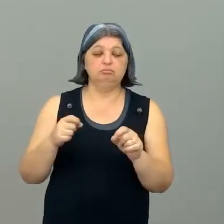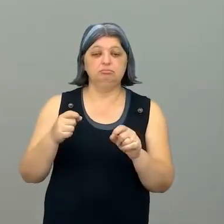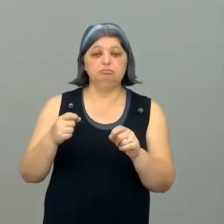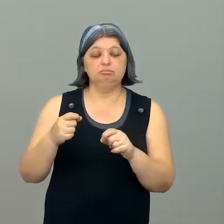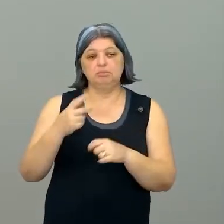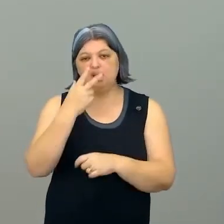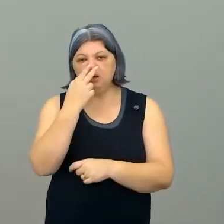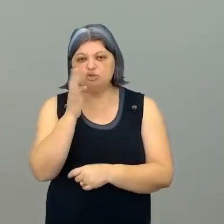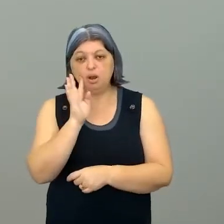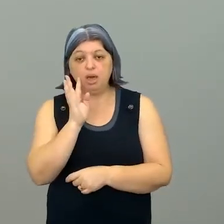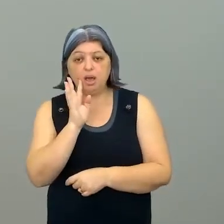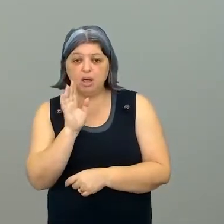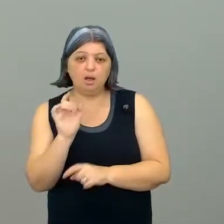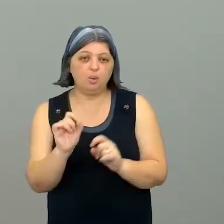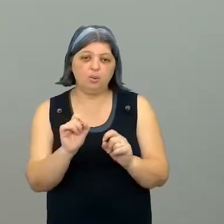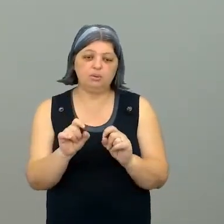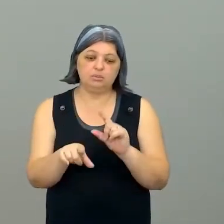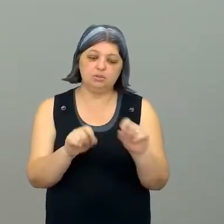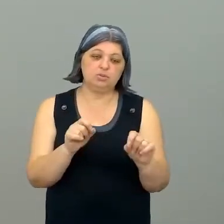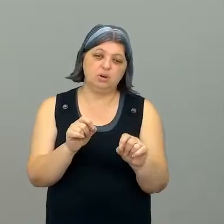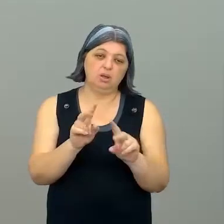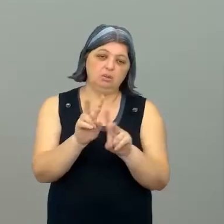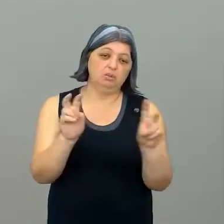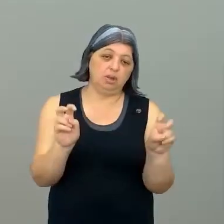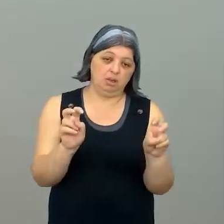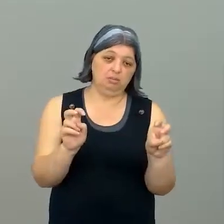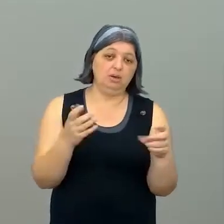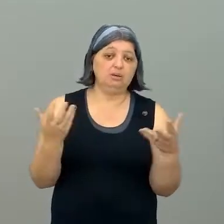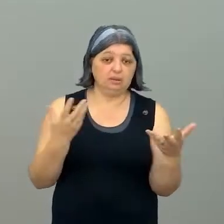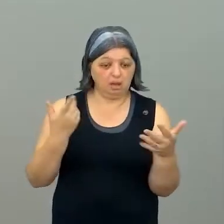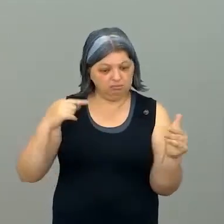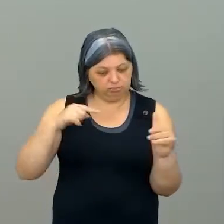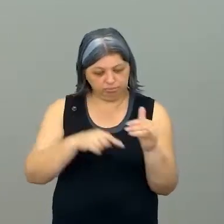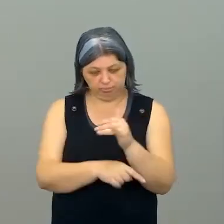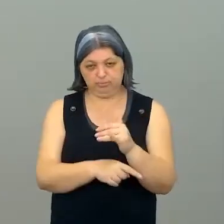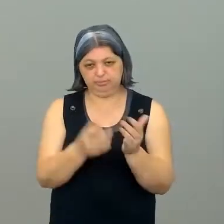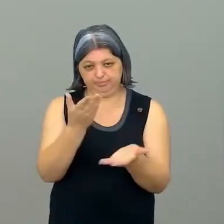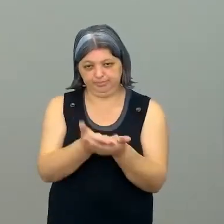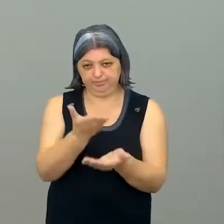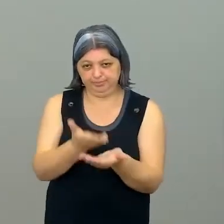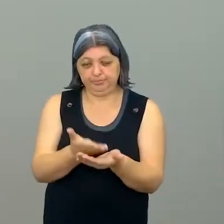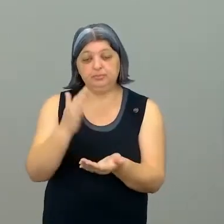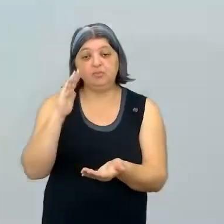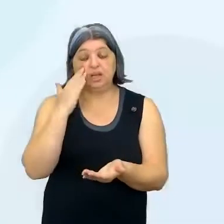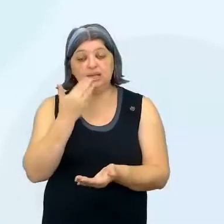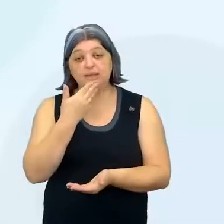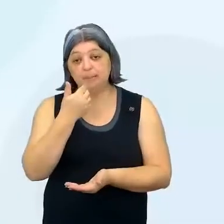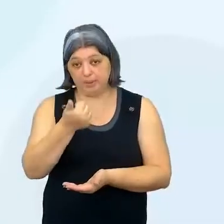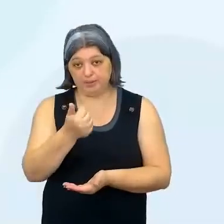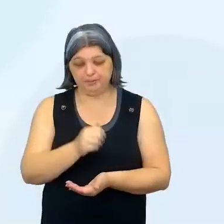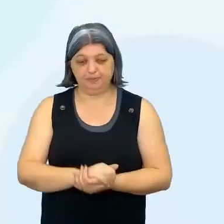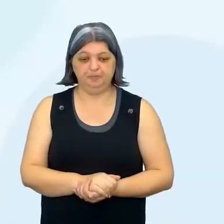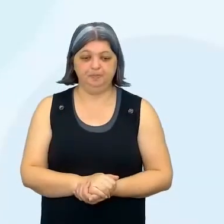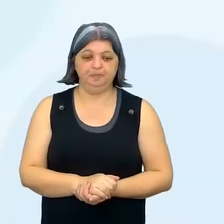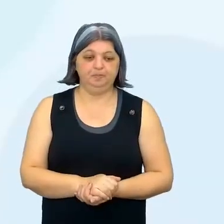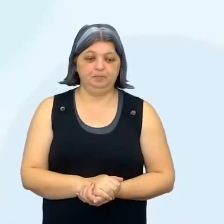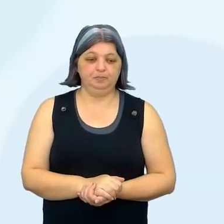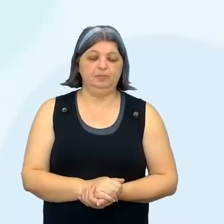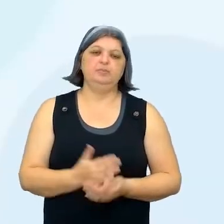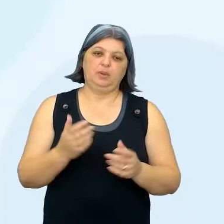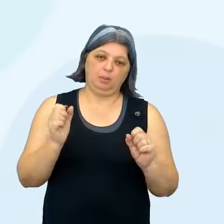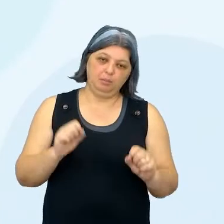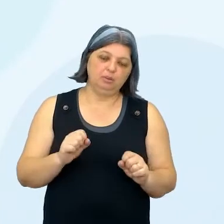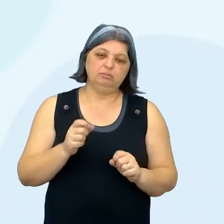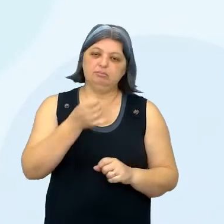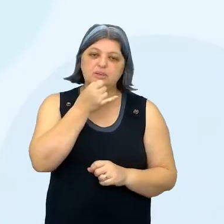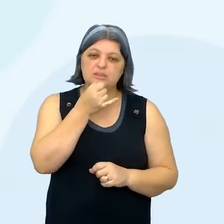A ponto de querer ser um assunto que você quer se aprofundar mais, quer entender melhor, né? Então, você curtiu,